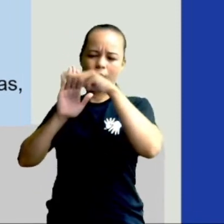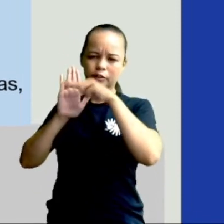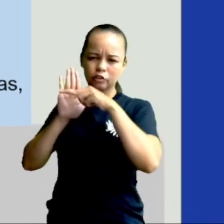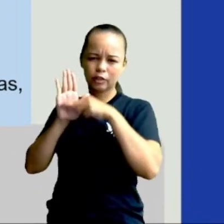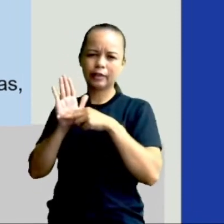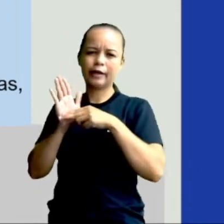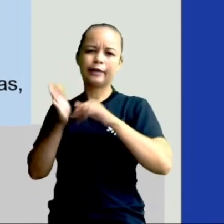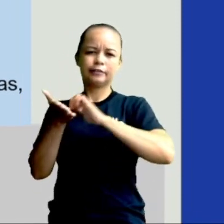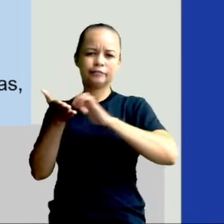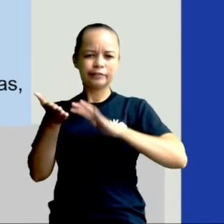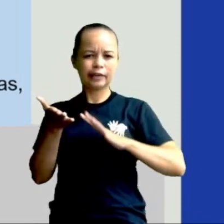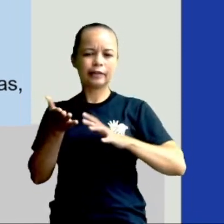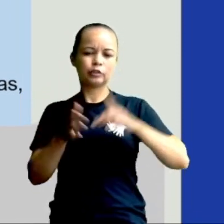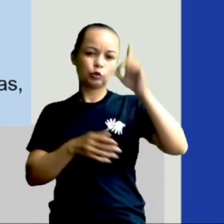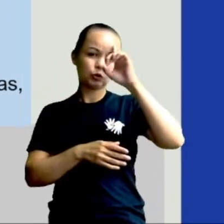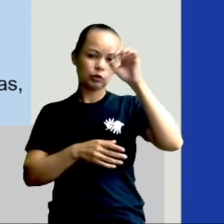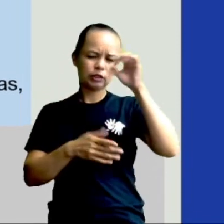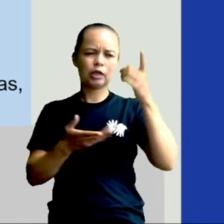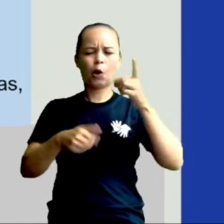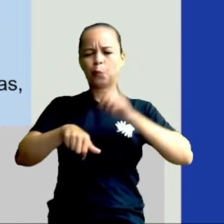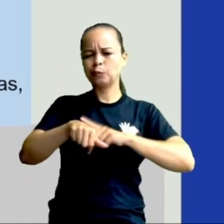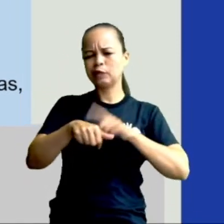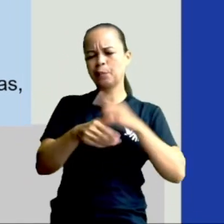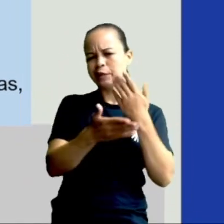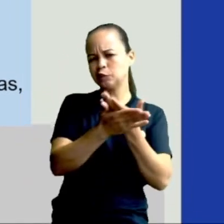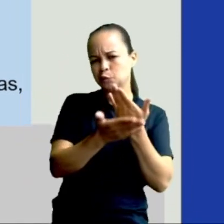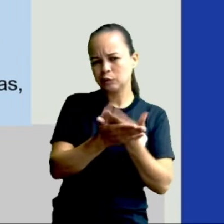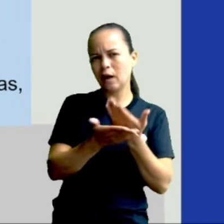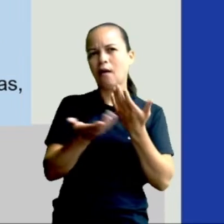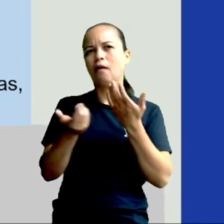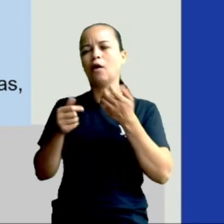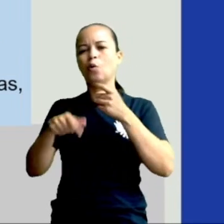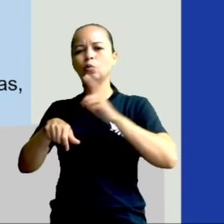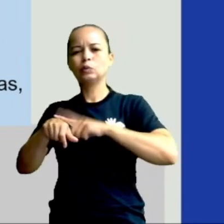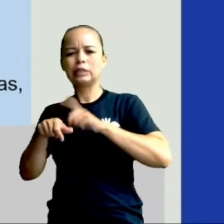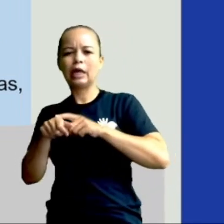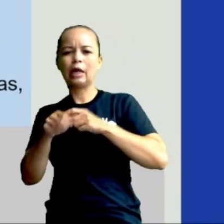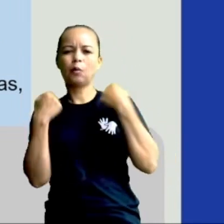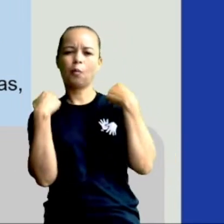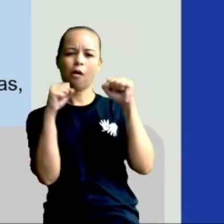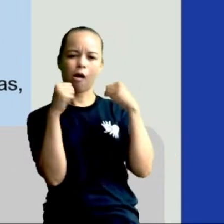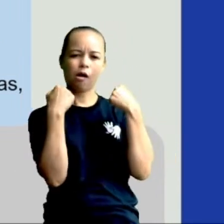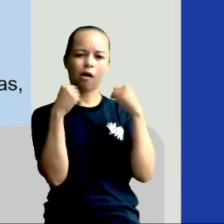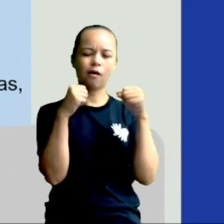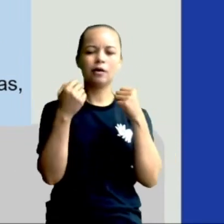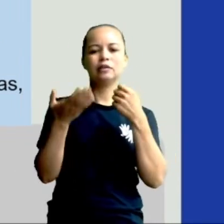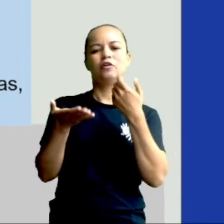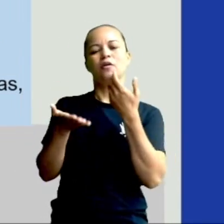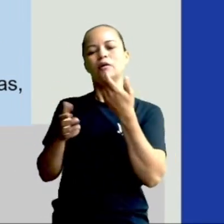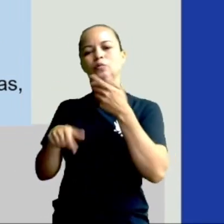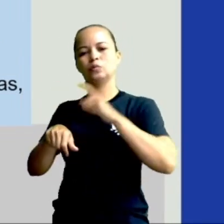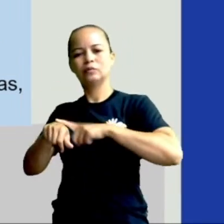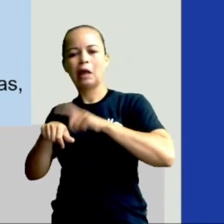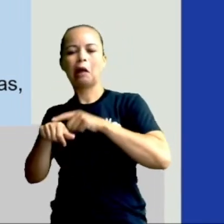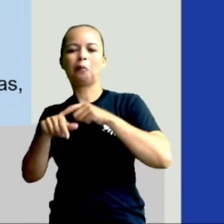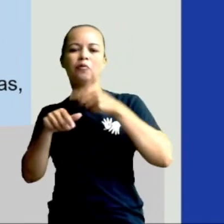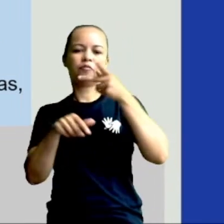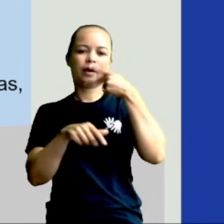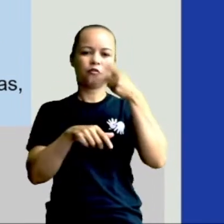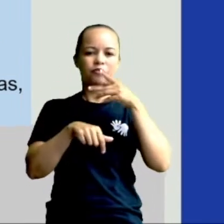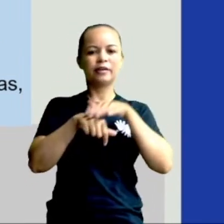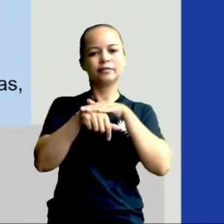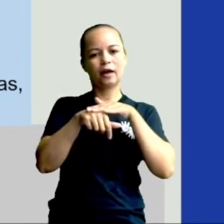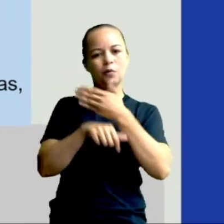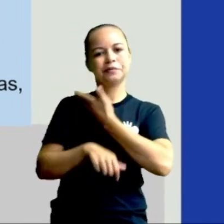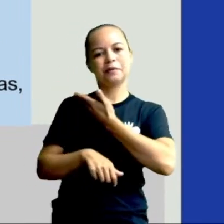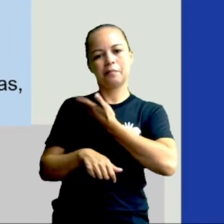dia. Um tempo para estudar, um tempo para se exercitar, um tempo para falar com os amigos. 2,